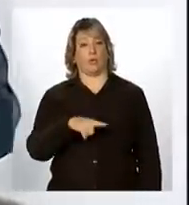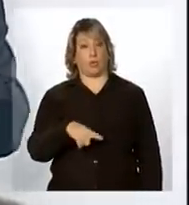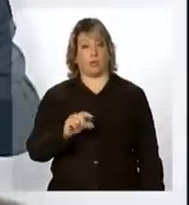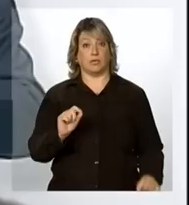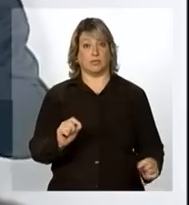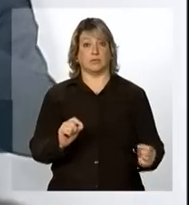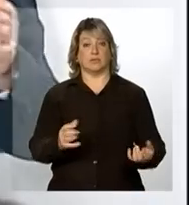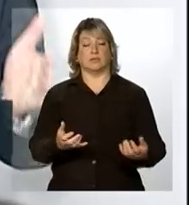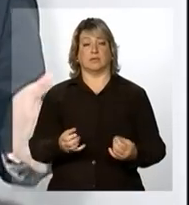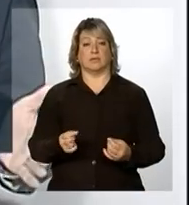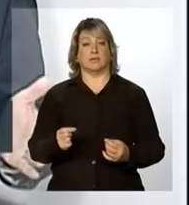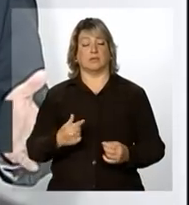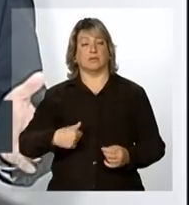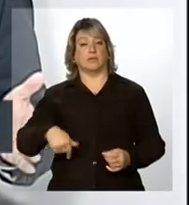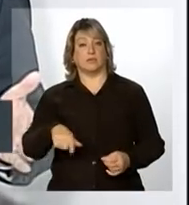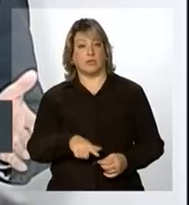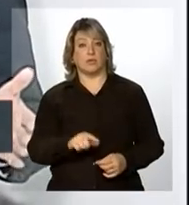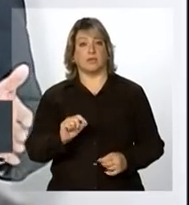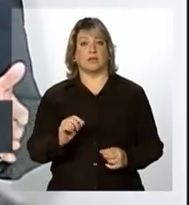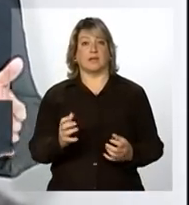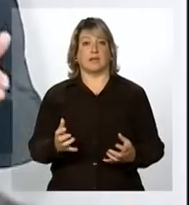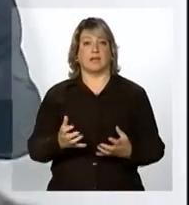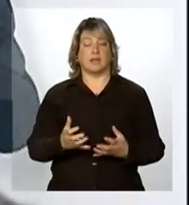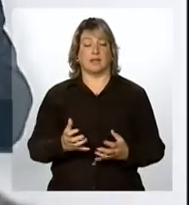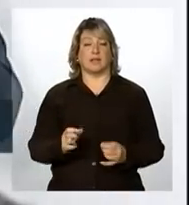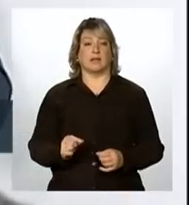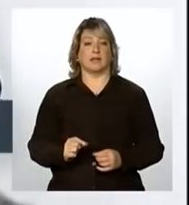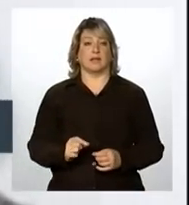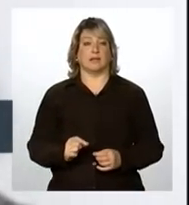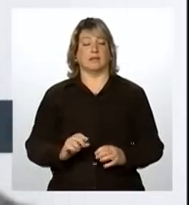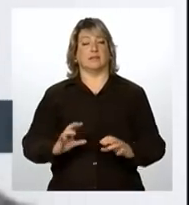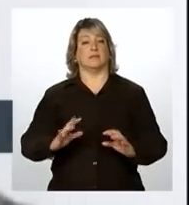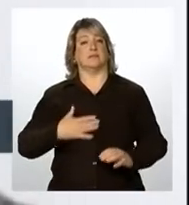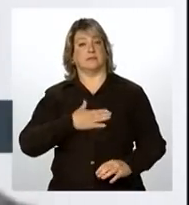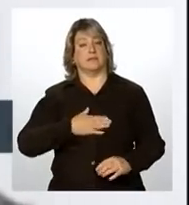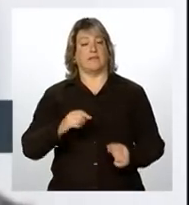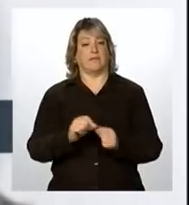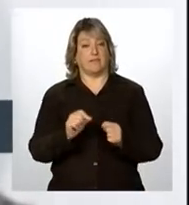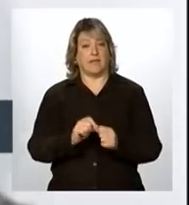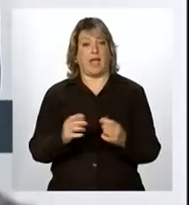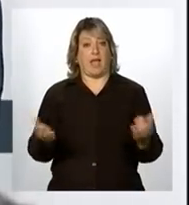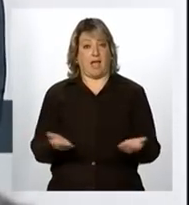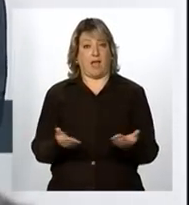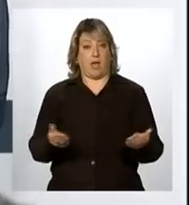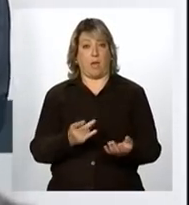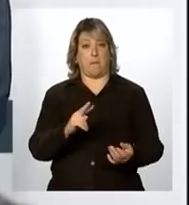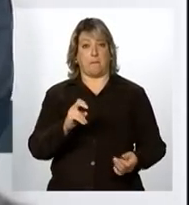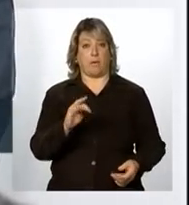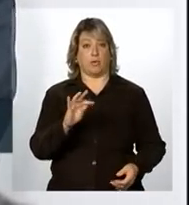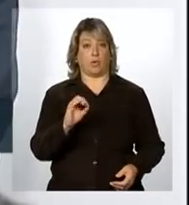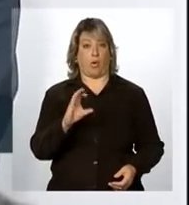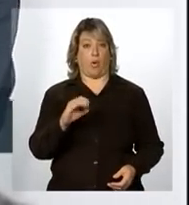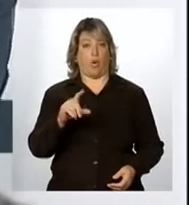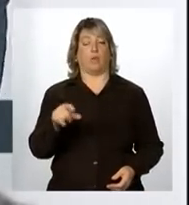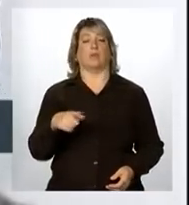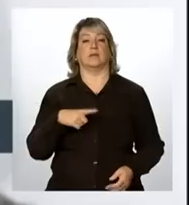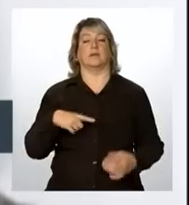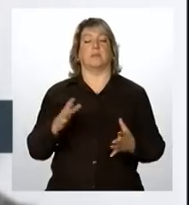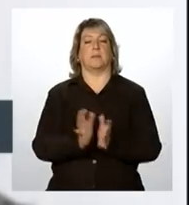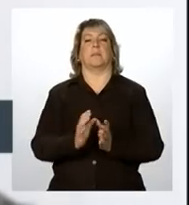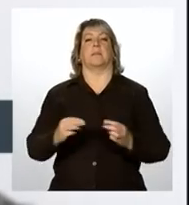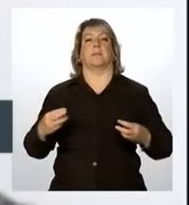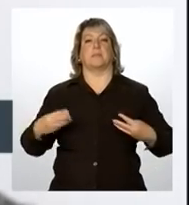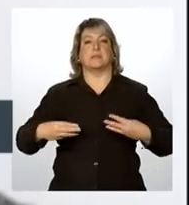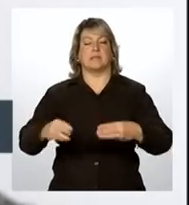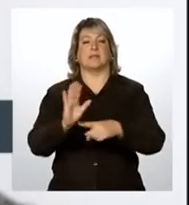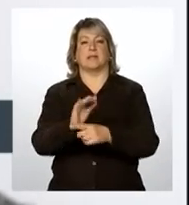com a improvisação. E aí celebramos protocolos entre o Ministério da ABCs, o Ministério da Saúde e o